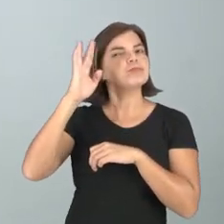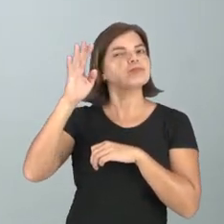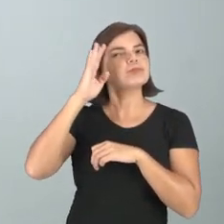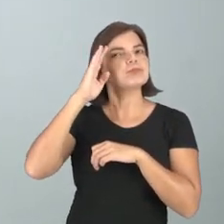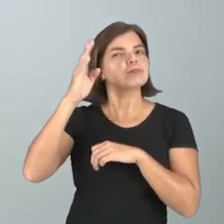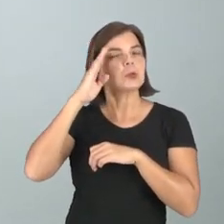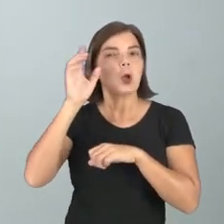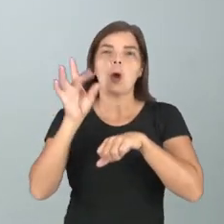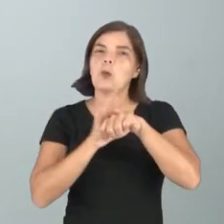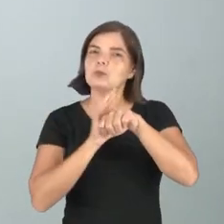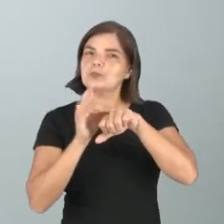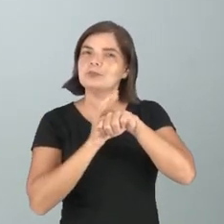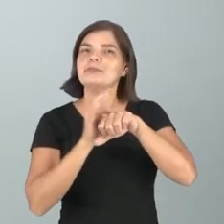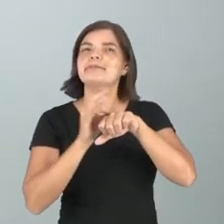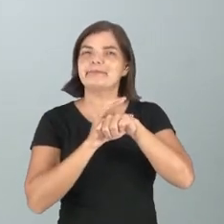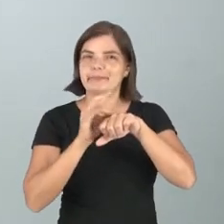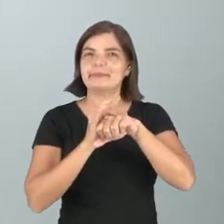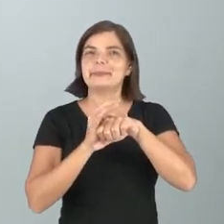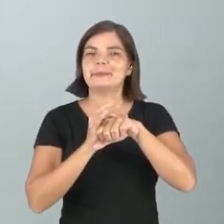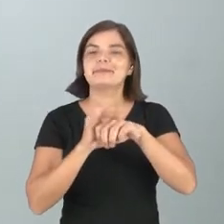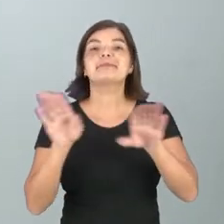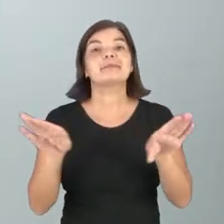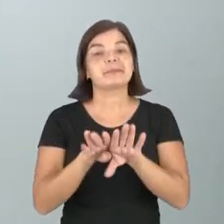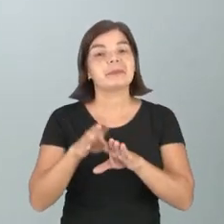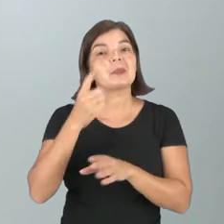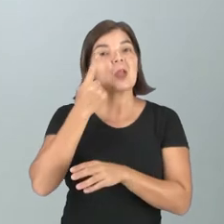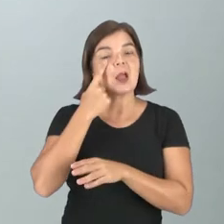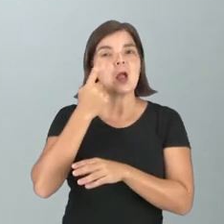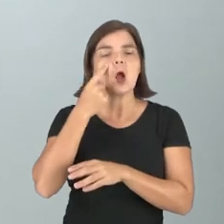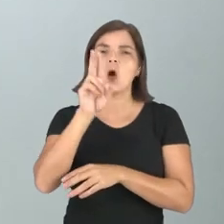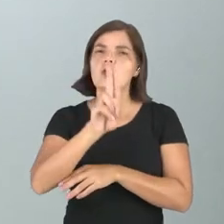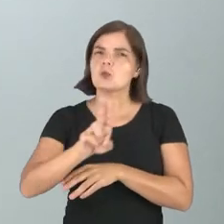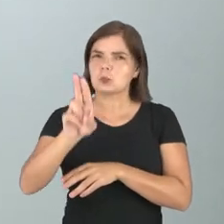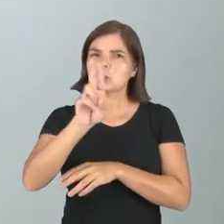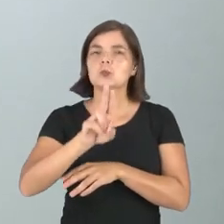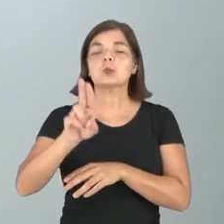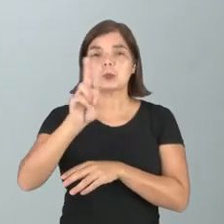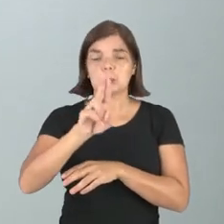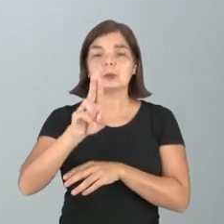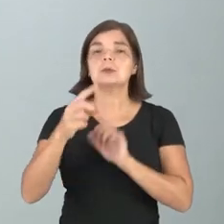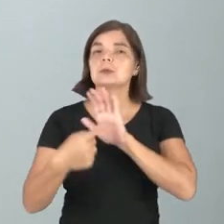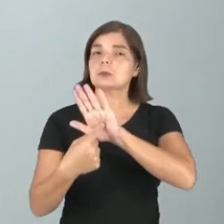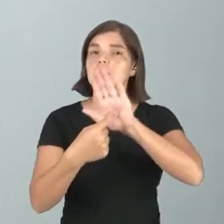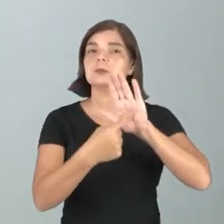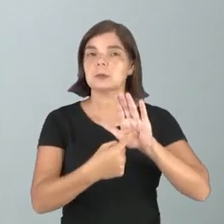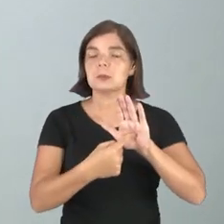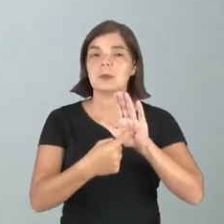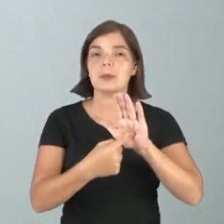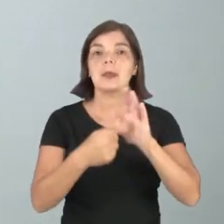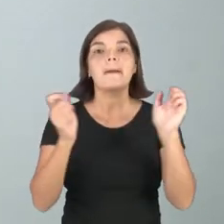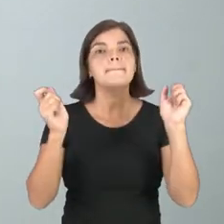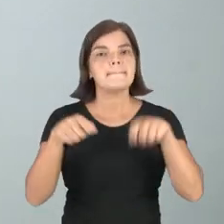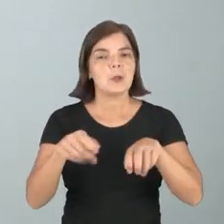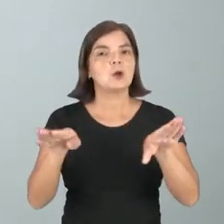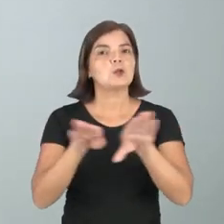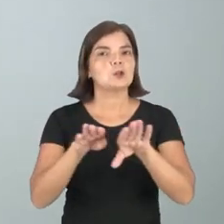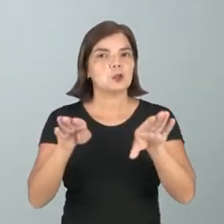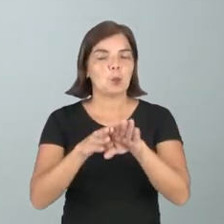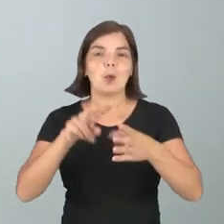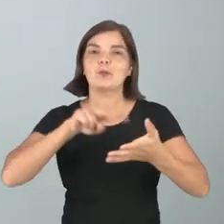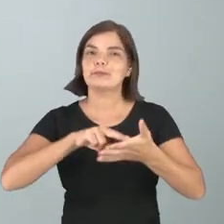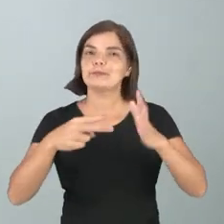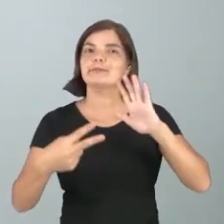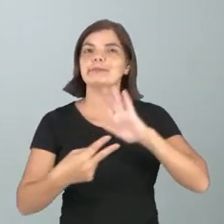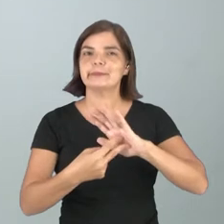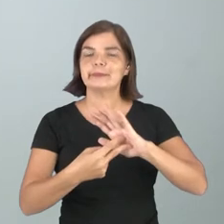o cabelo da moça. Então, foi usado um recurso expressivo para potencializar o sentido. E esse